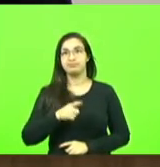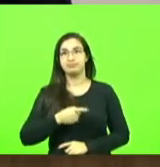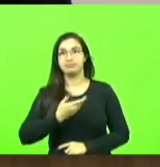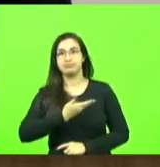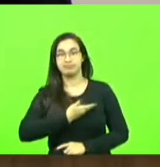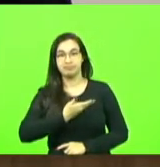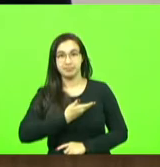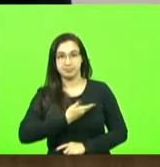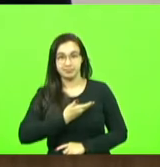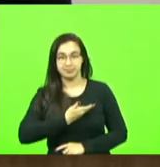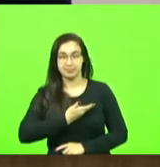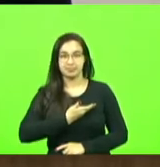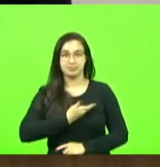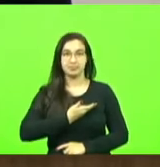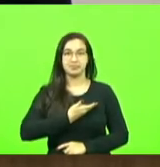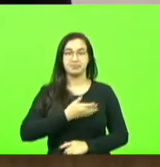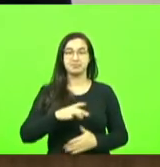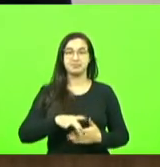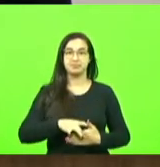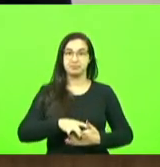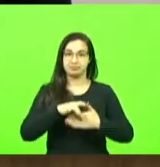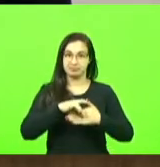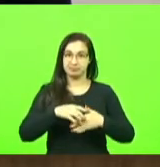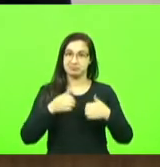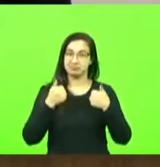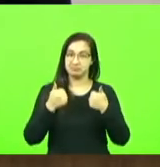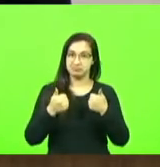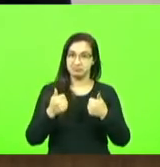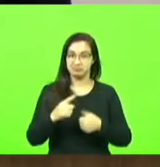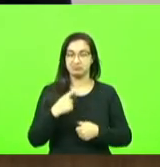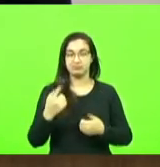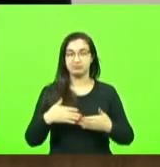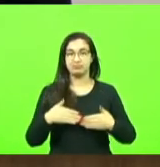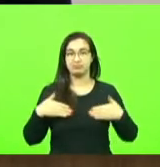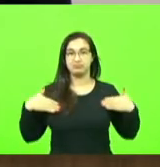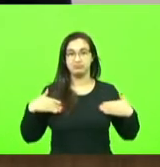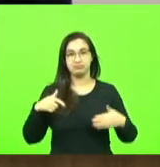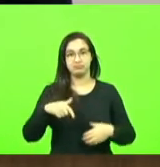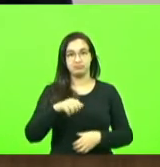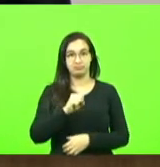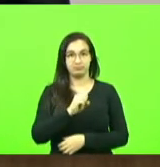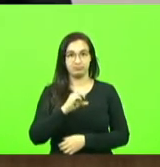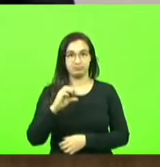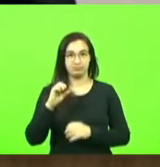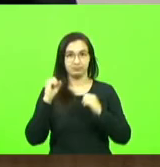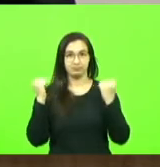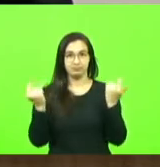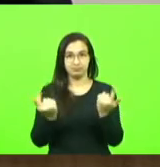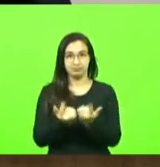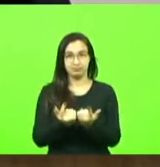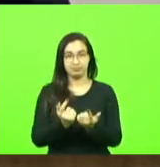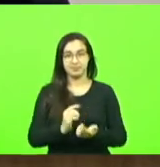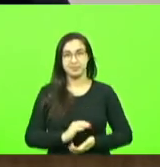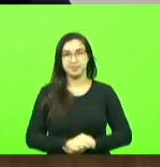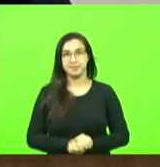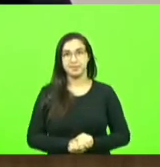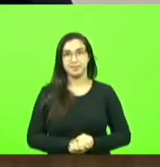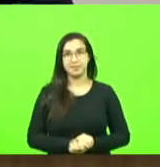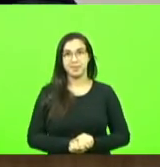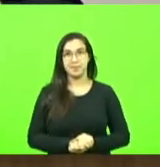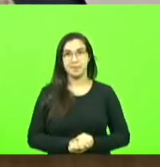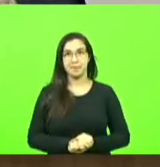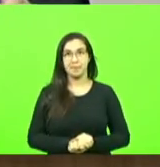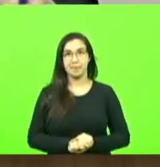referência e uma liderança que muito nos orgulha na Assembleia Legislativa também desejar que sejam